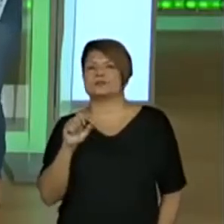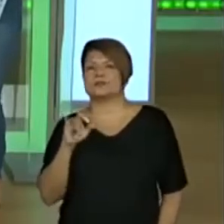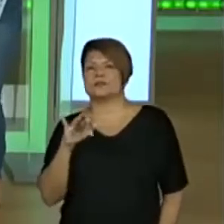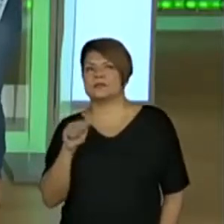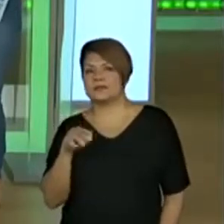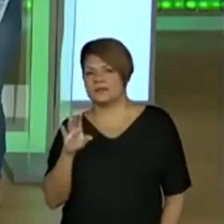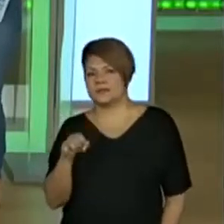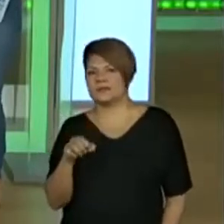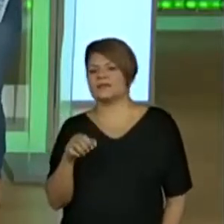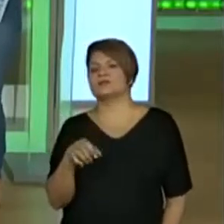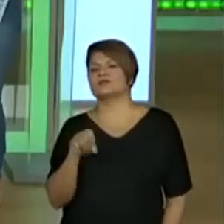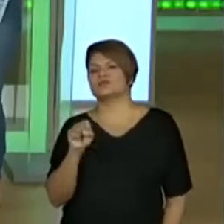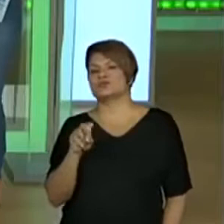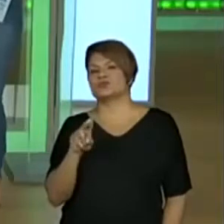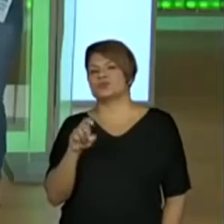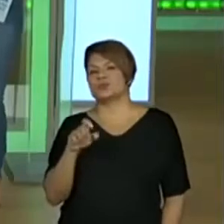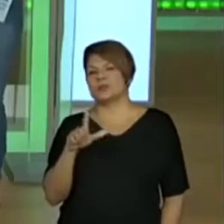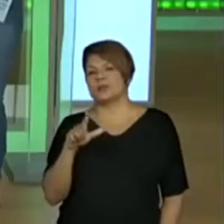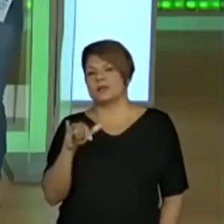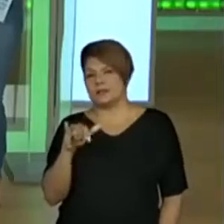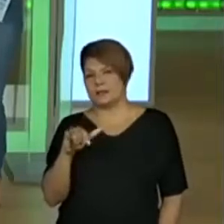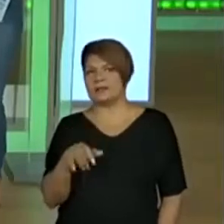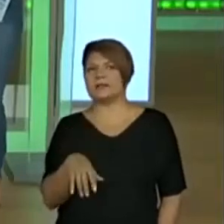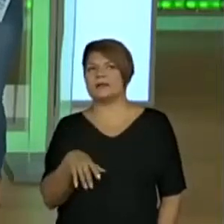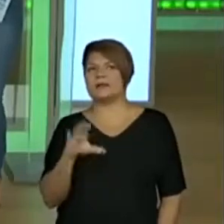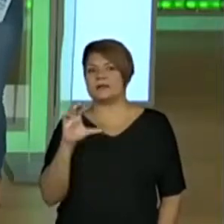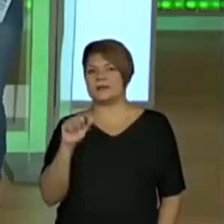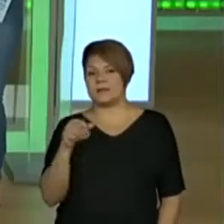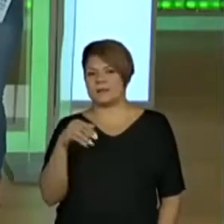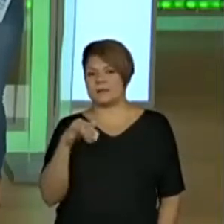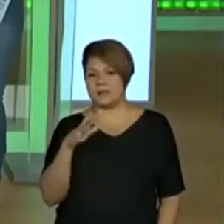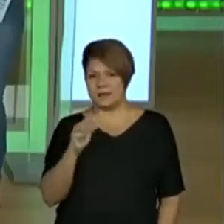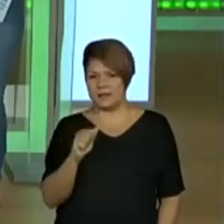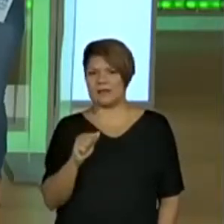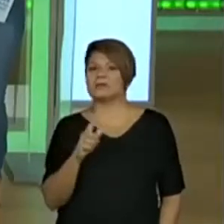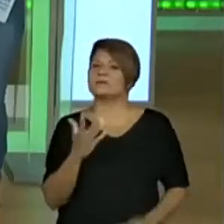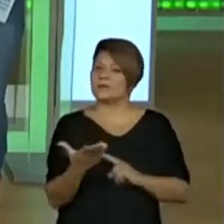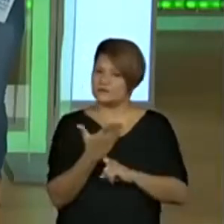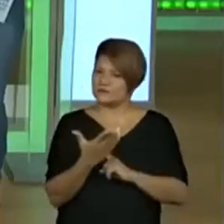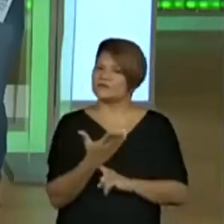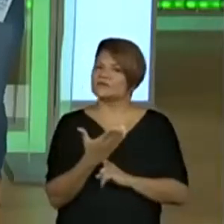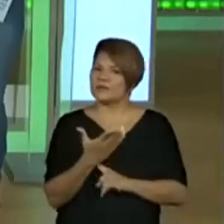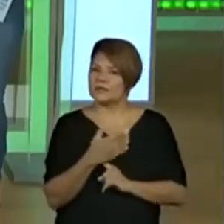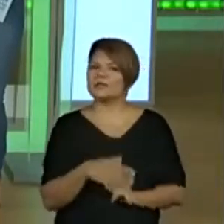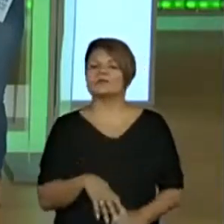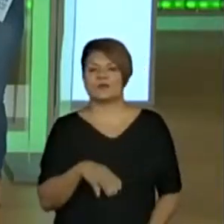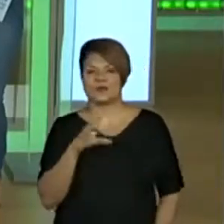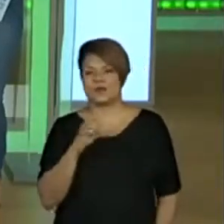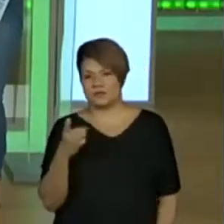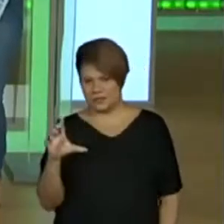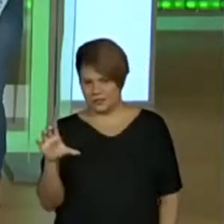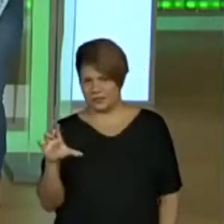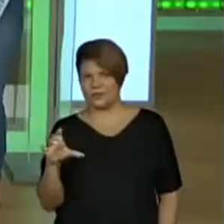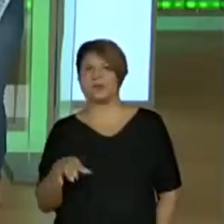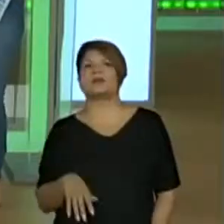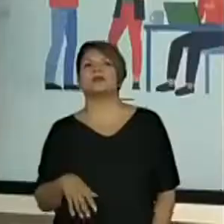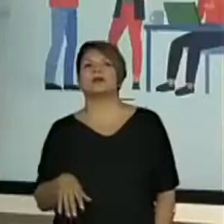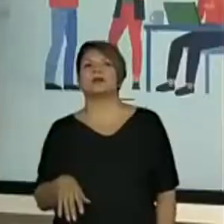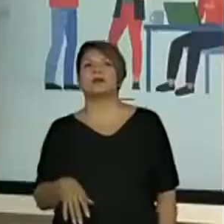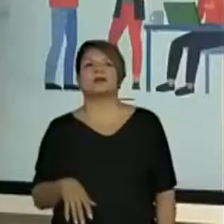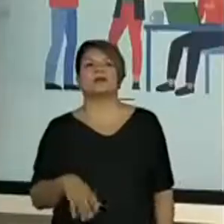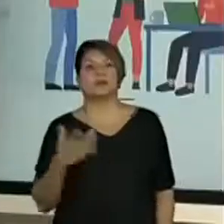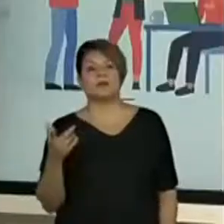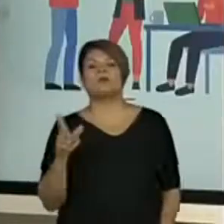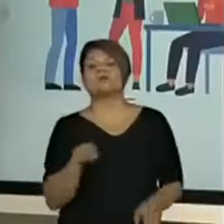Marina. Olha que legal! E as professoras estão me ajudando aqui, mandando o nome das coordenadoras, que também são muito